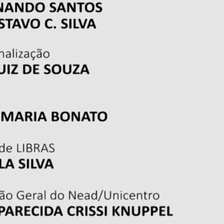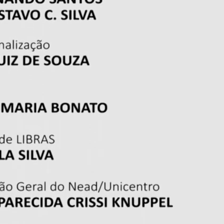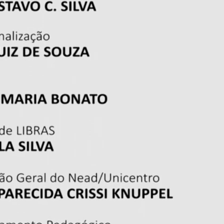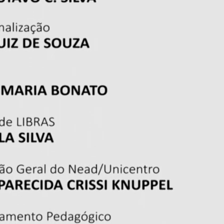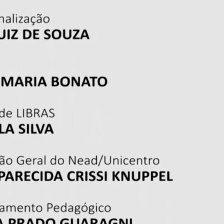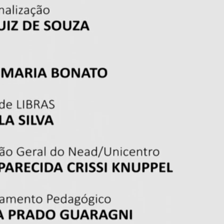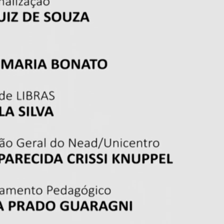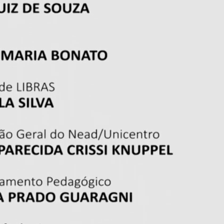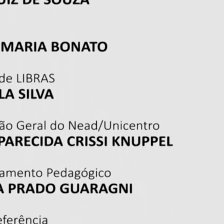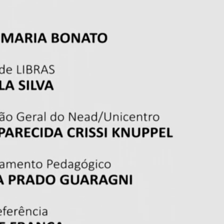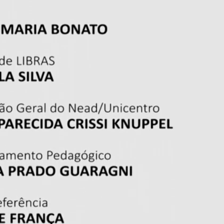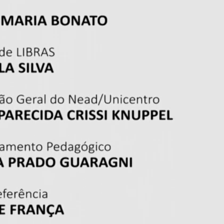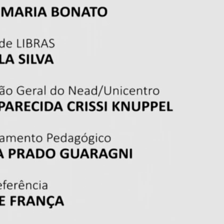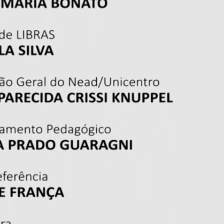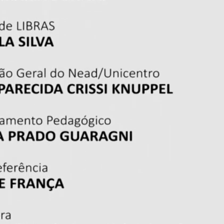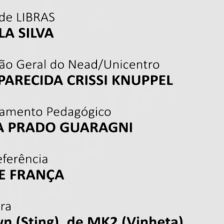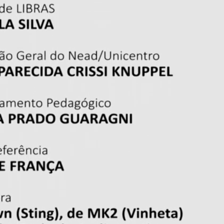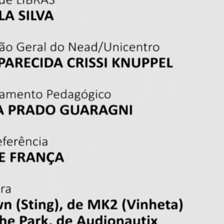Tchau!